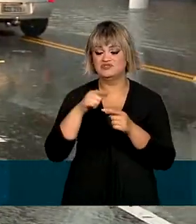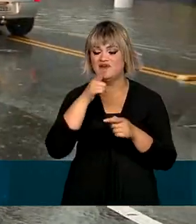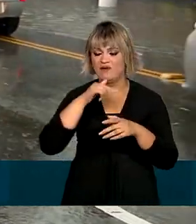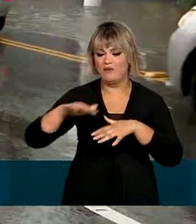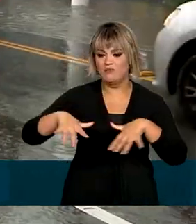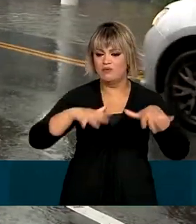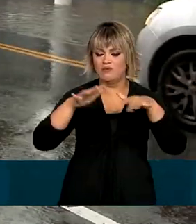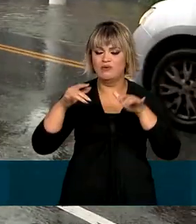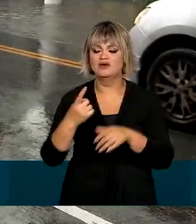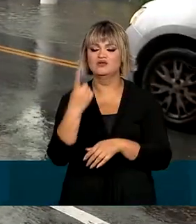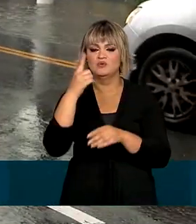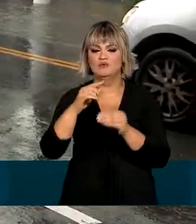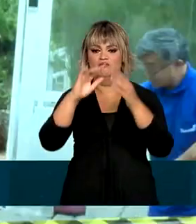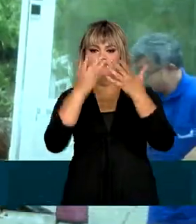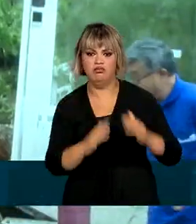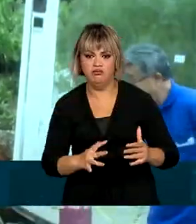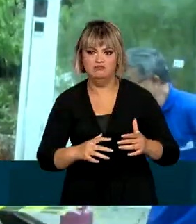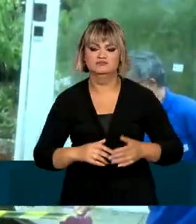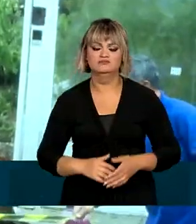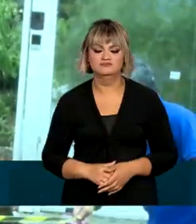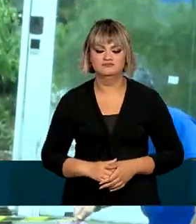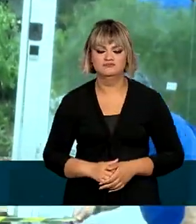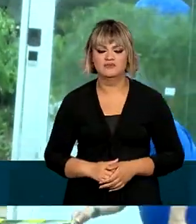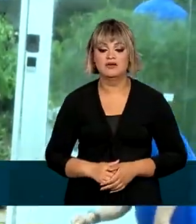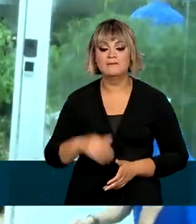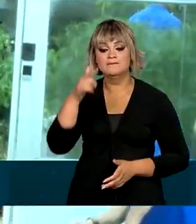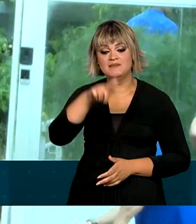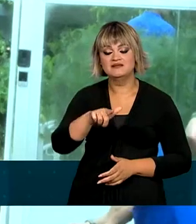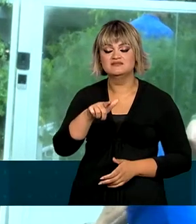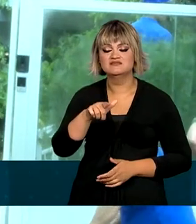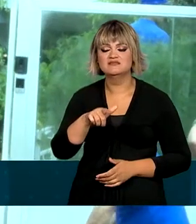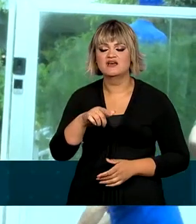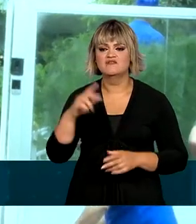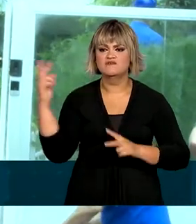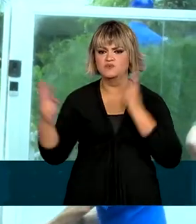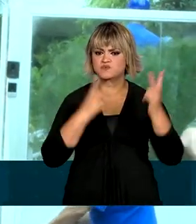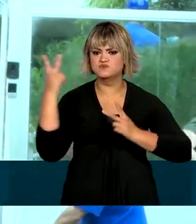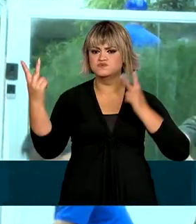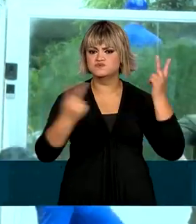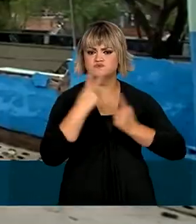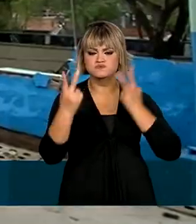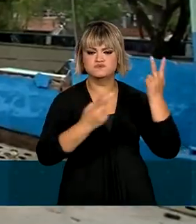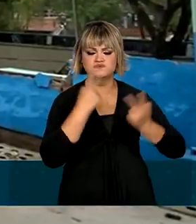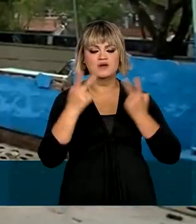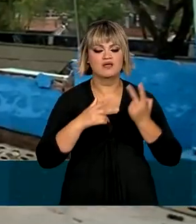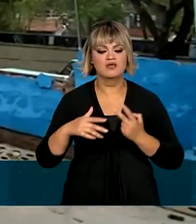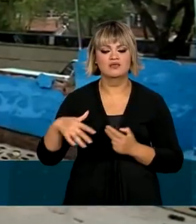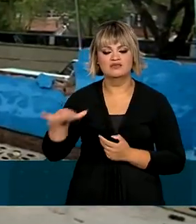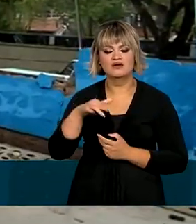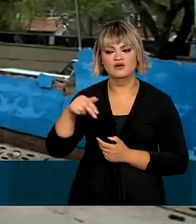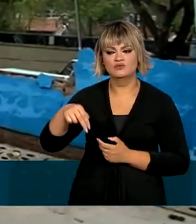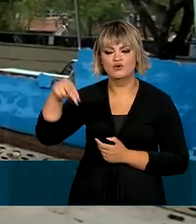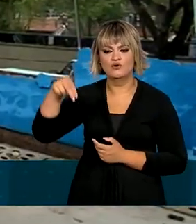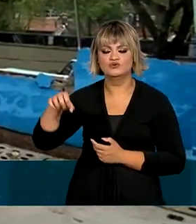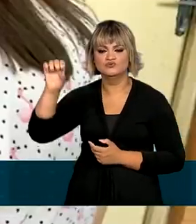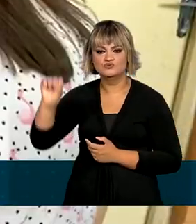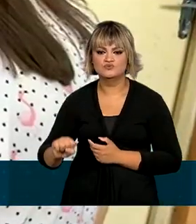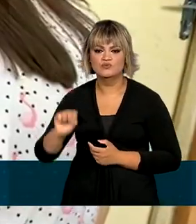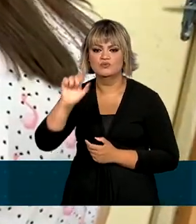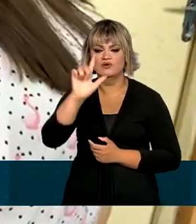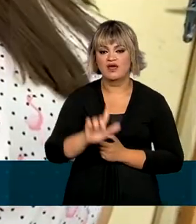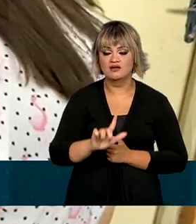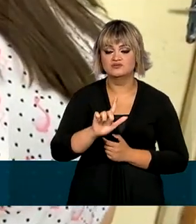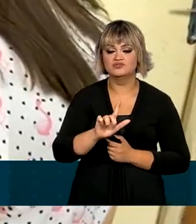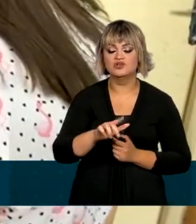e 1 pra desabamento. Também foram registradas rajadas de vento nas regiões norte, sul, leste